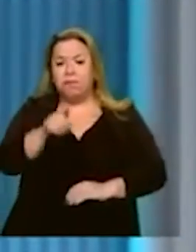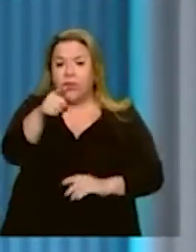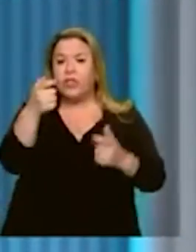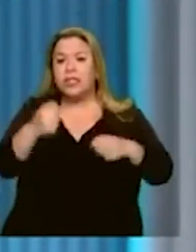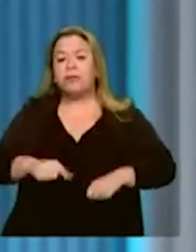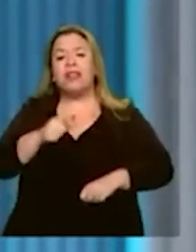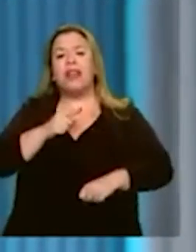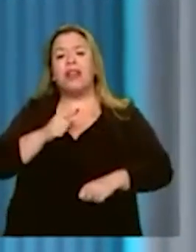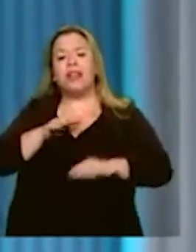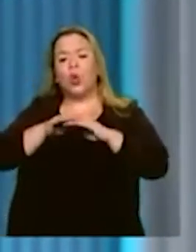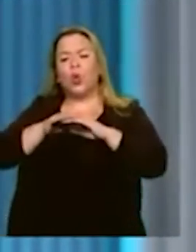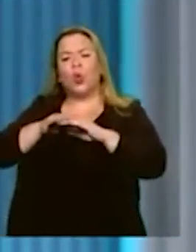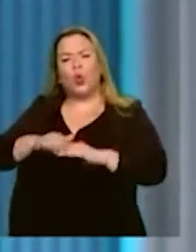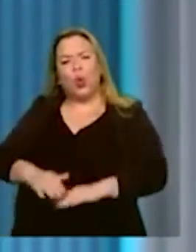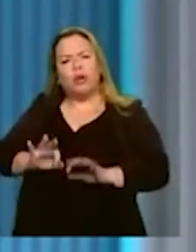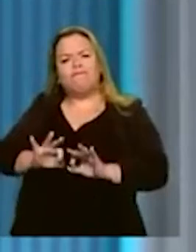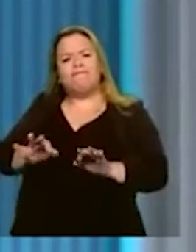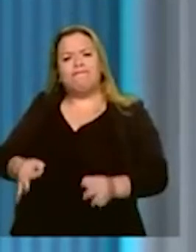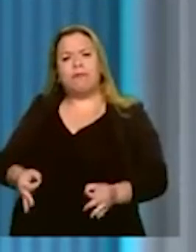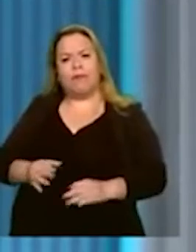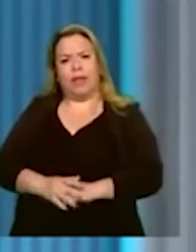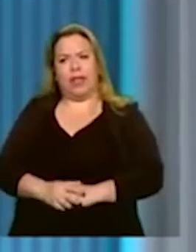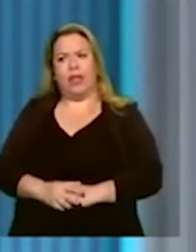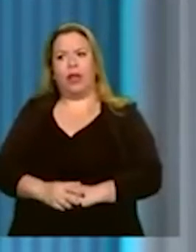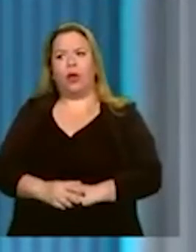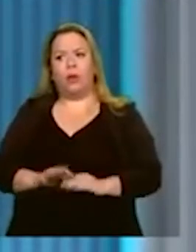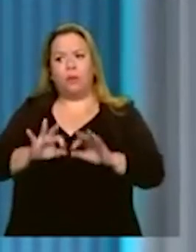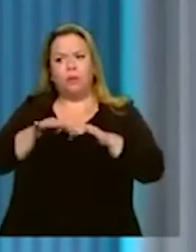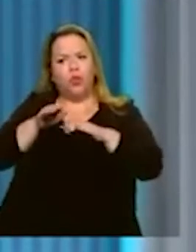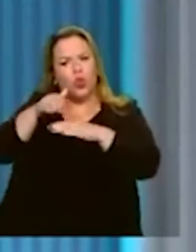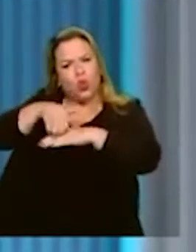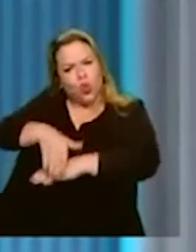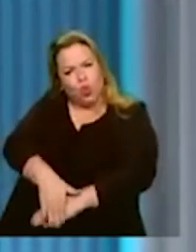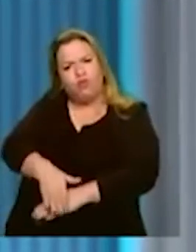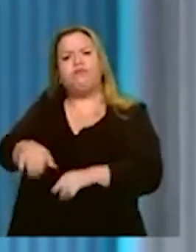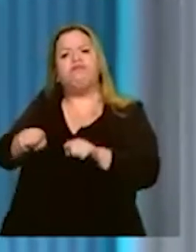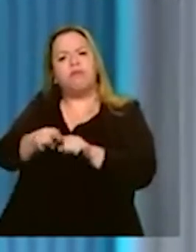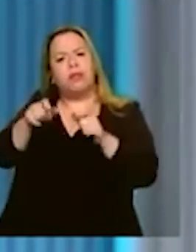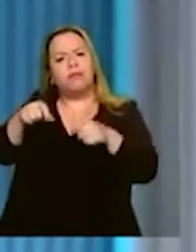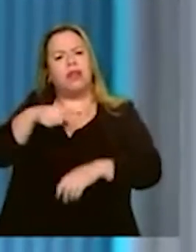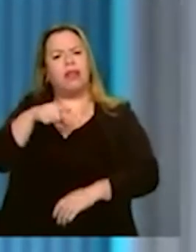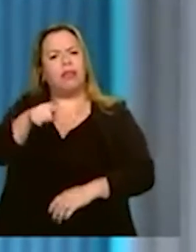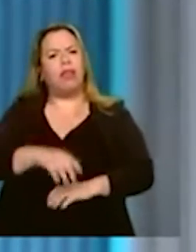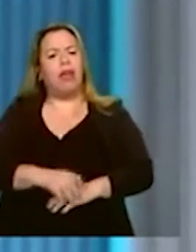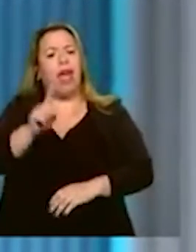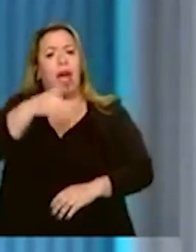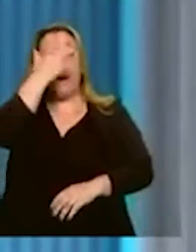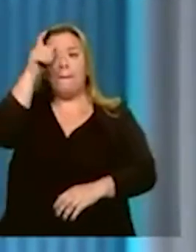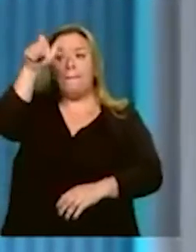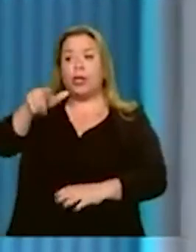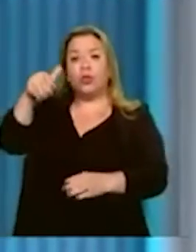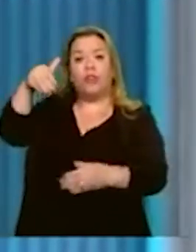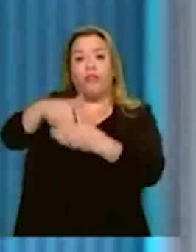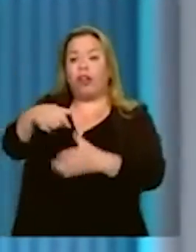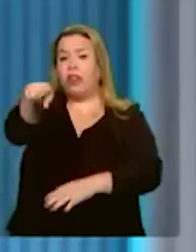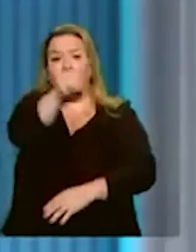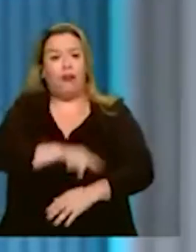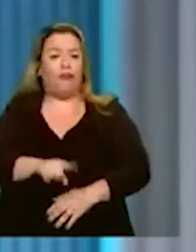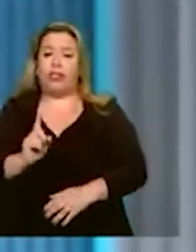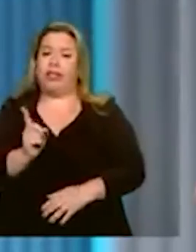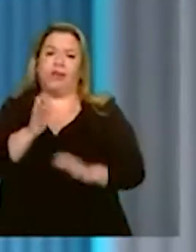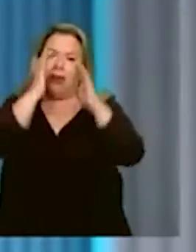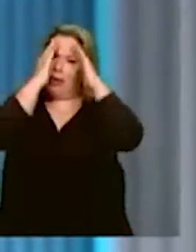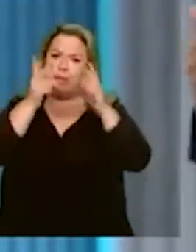pouco de humildade em relação ao soberano de uma eleição democrática, que é o eleitor, que nem sempre vocês respeitam.